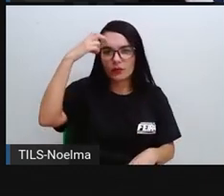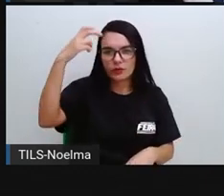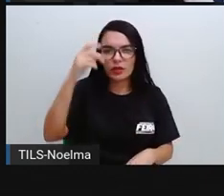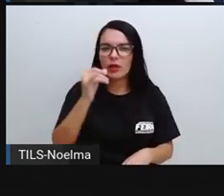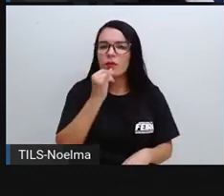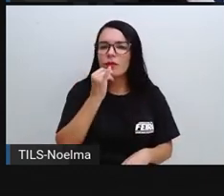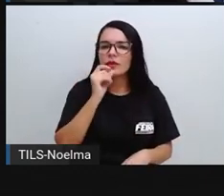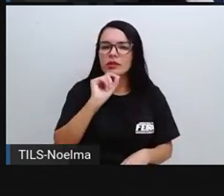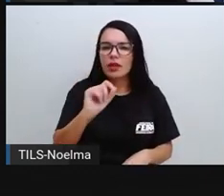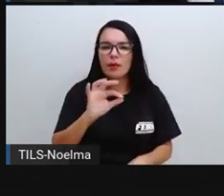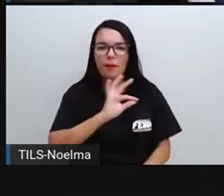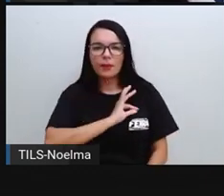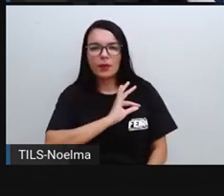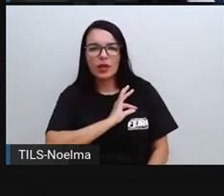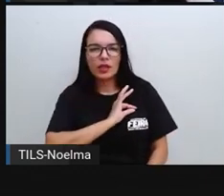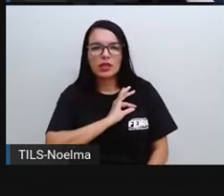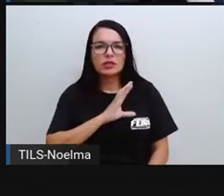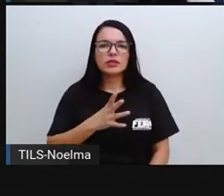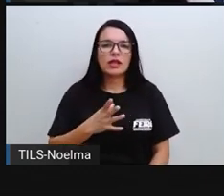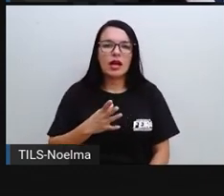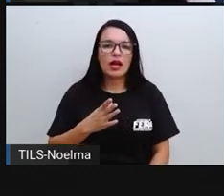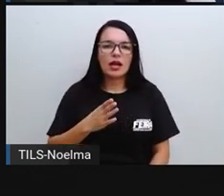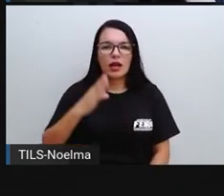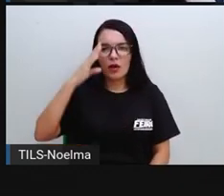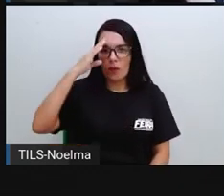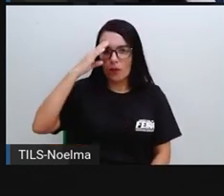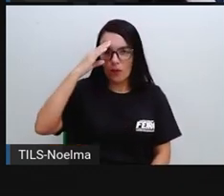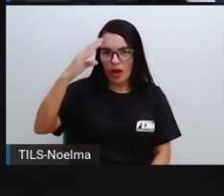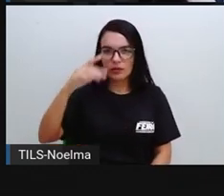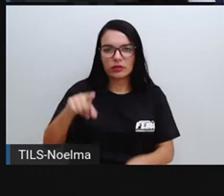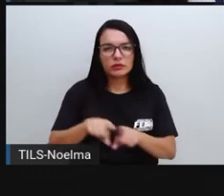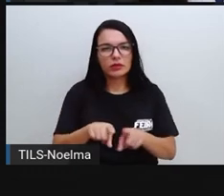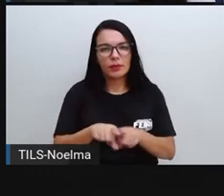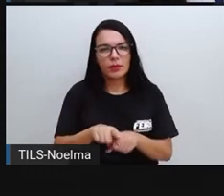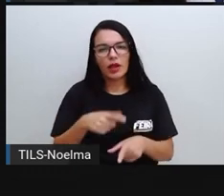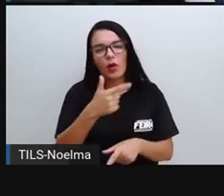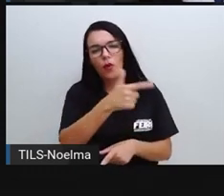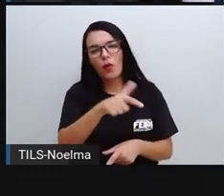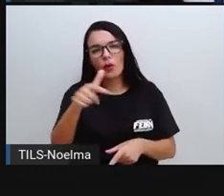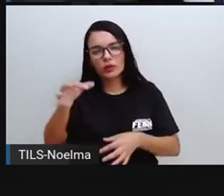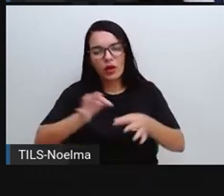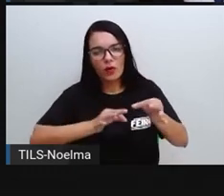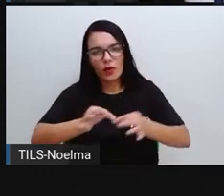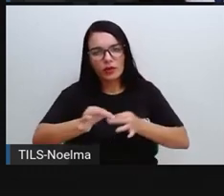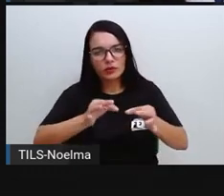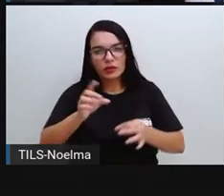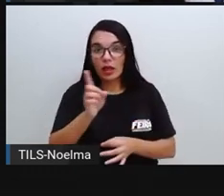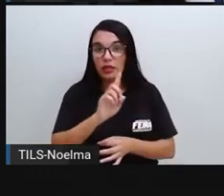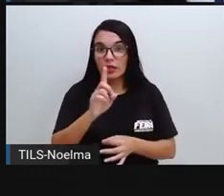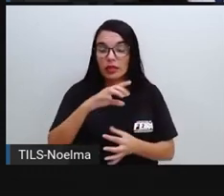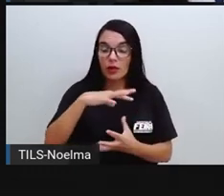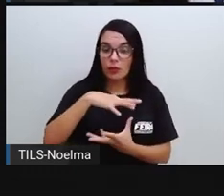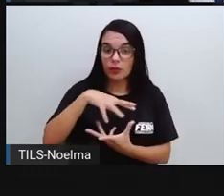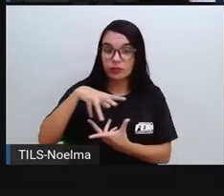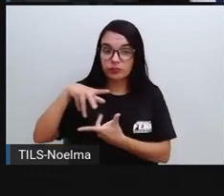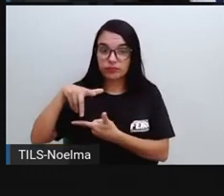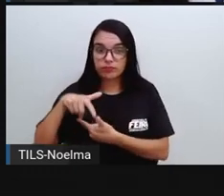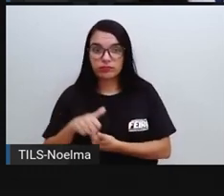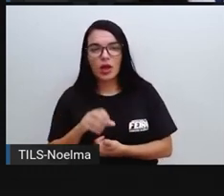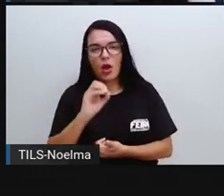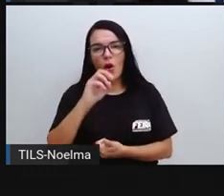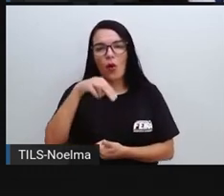dos bombeiros, guarda civil, bem como outros serviços aí, as organizações não governamentais que são